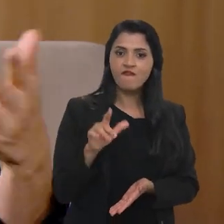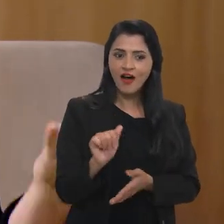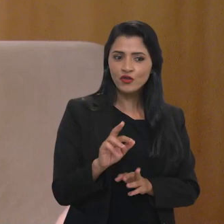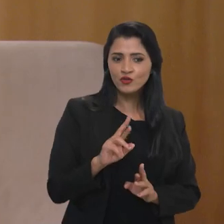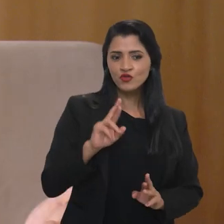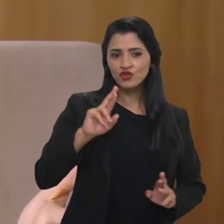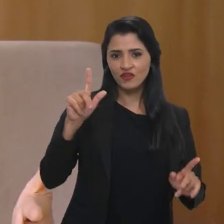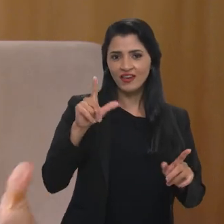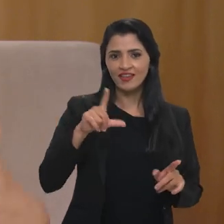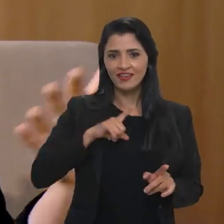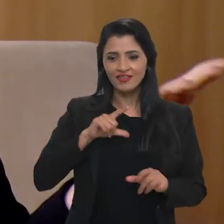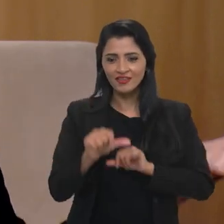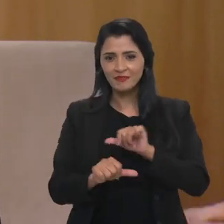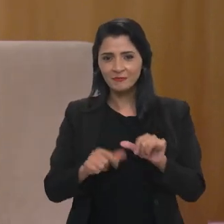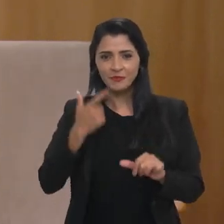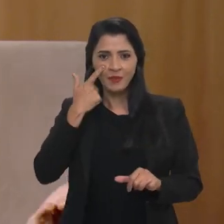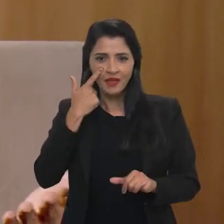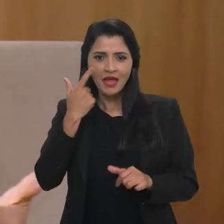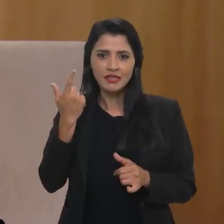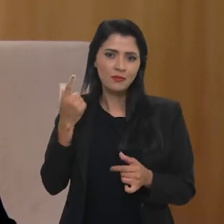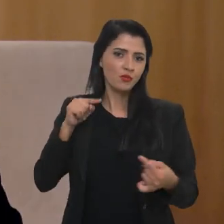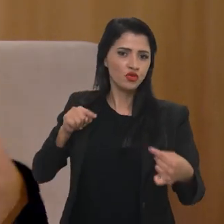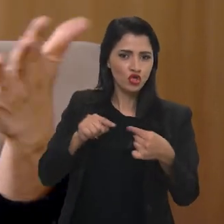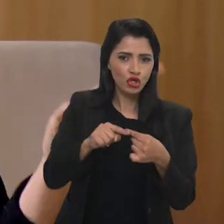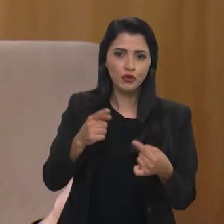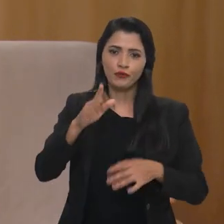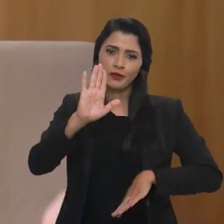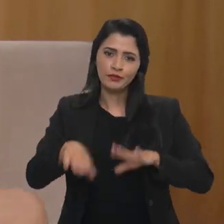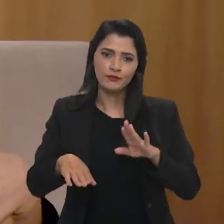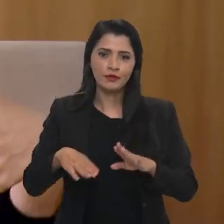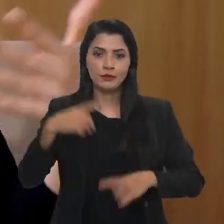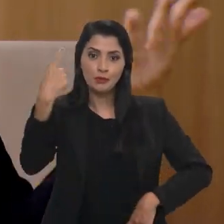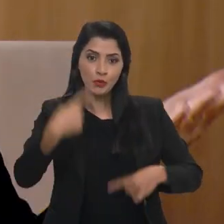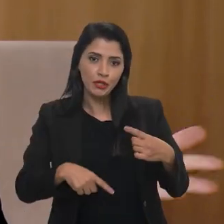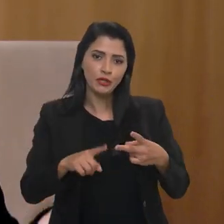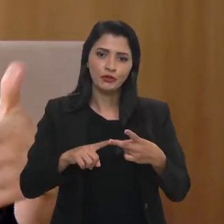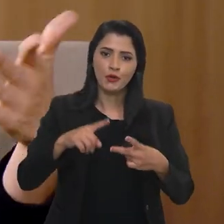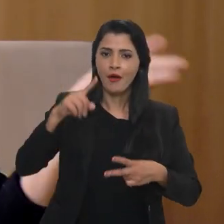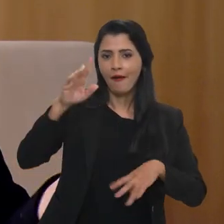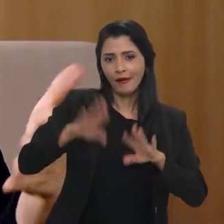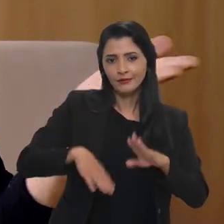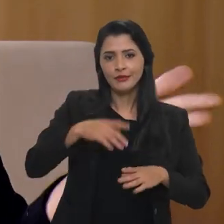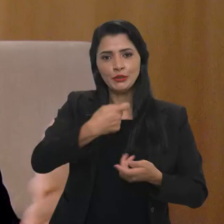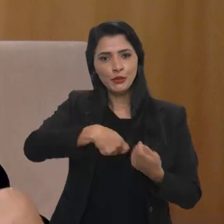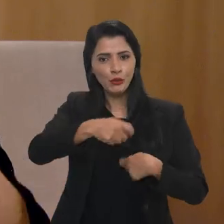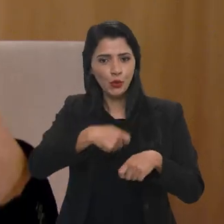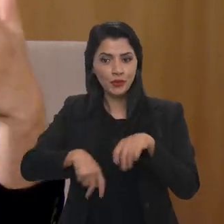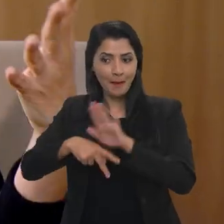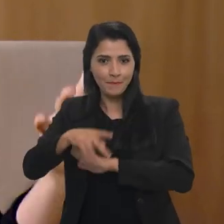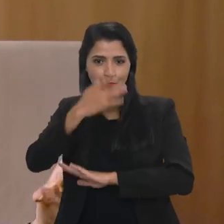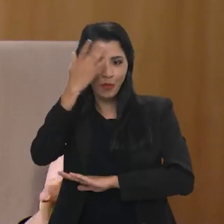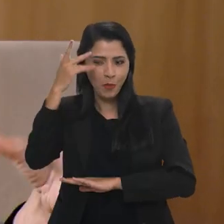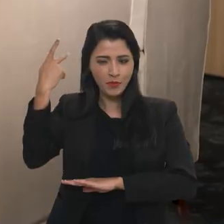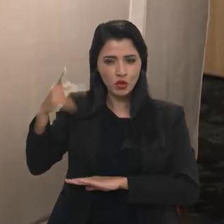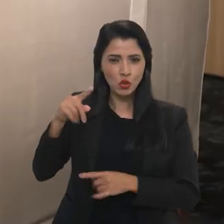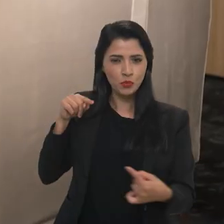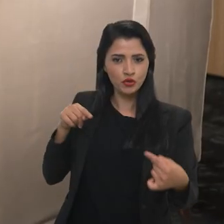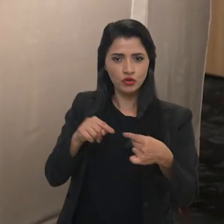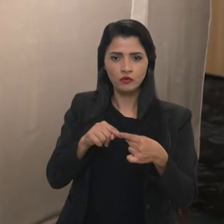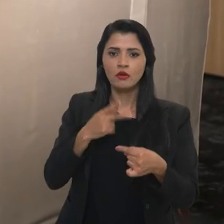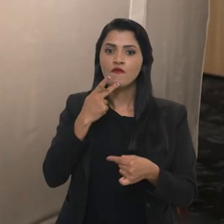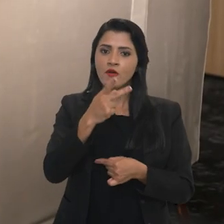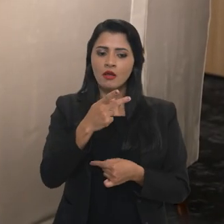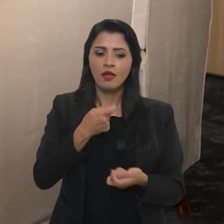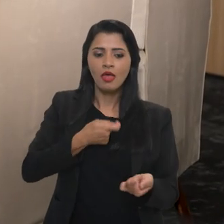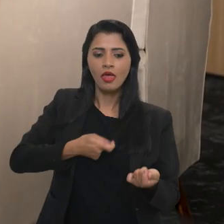e sempre com um objetivo. Às vezes político, às vezes econômico, né, às vezes de projeção da própria pessoa, enfim, mas a gente está